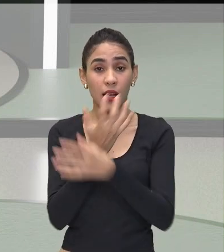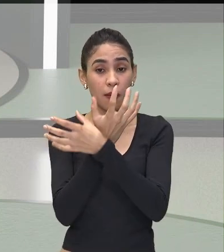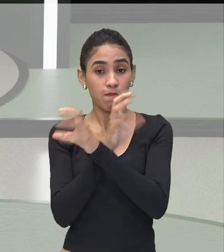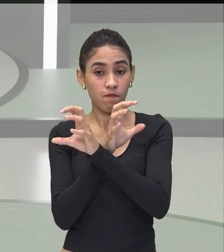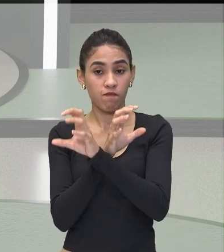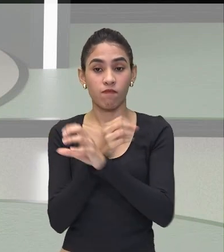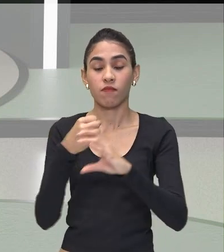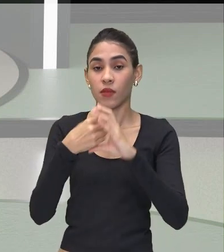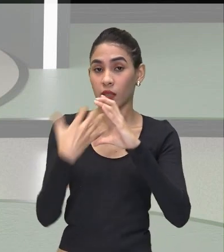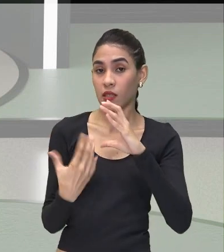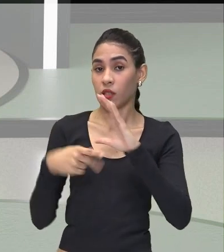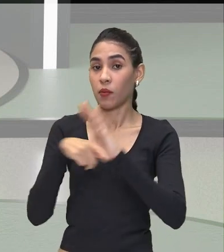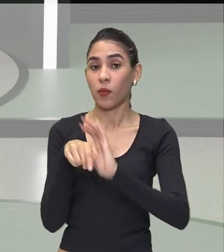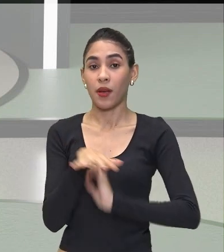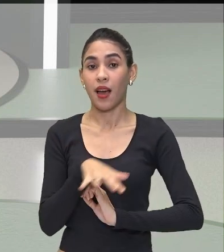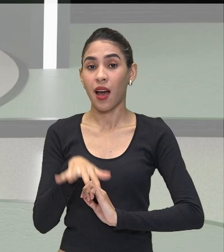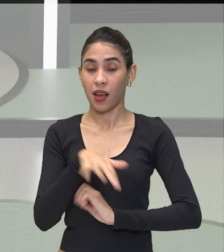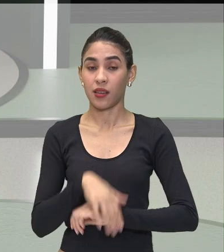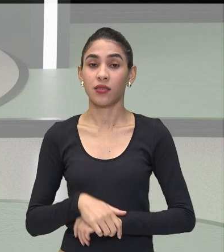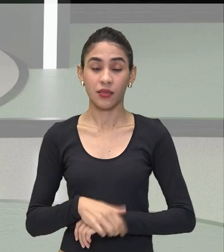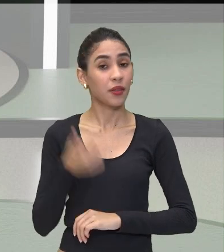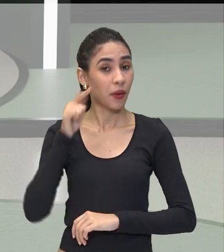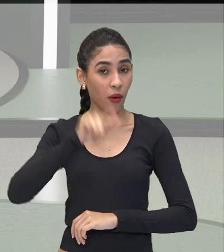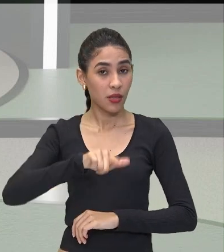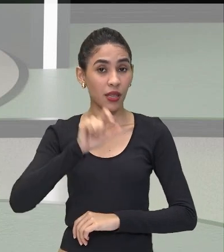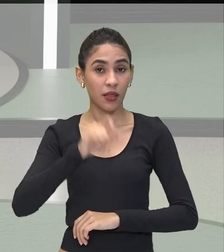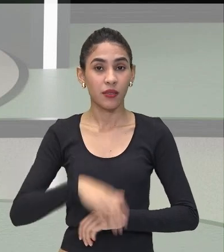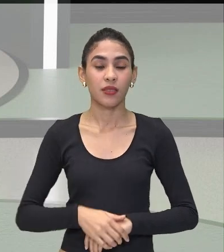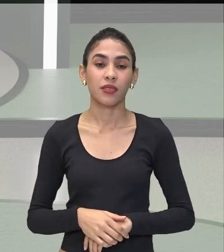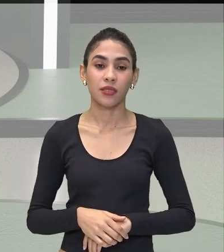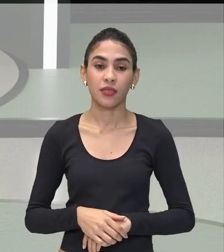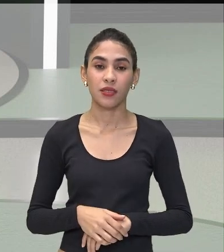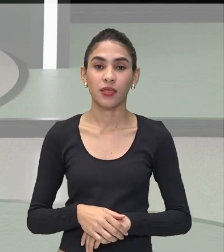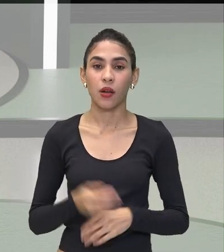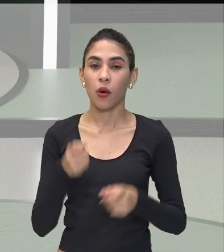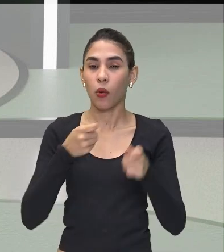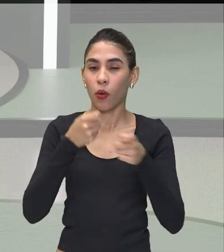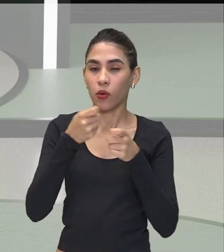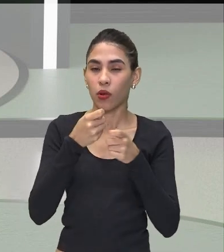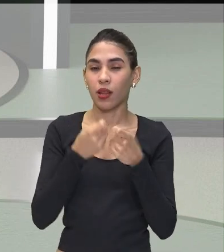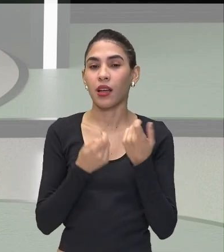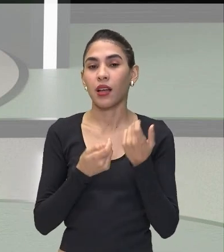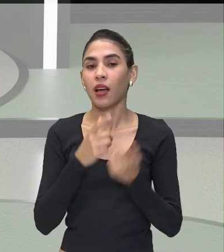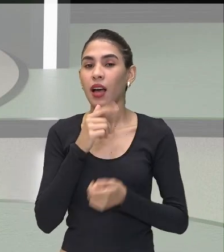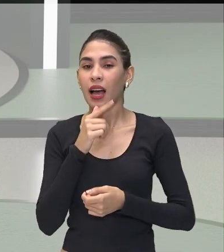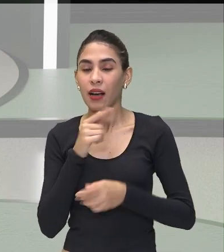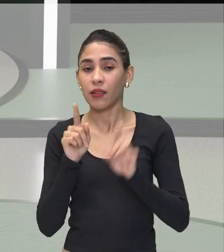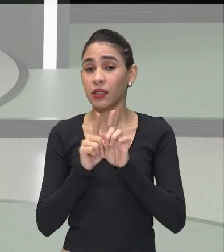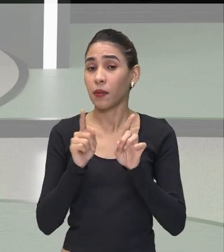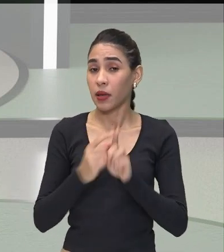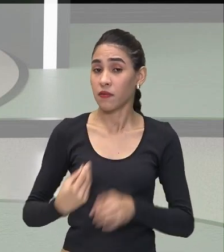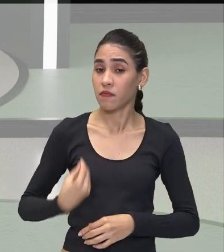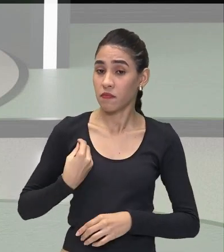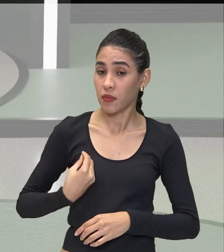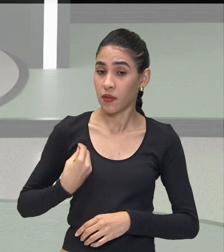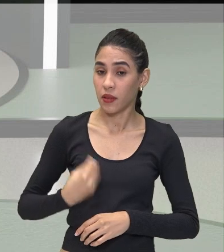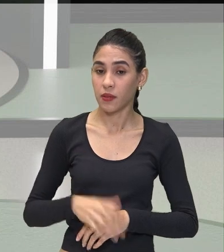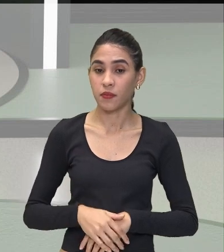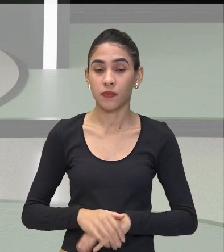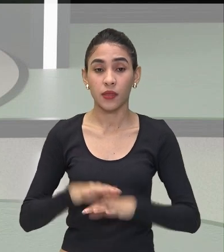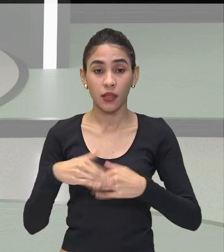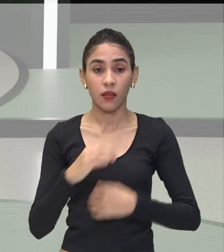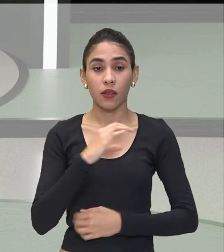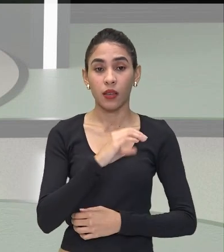é bem Característico Dessa região Ele consegue Ele reter A água E sobreviver Nesse espaço Então a